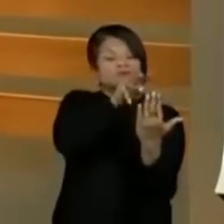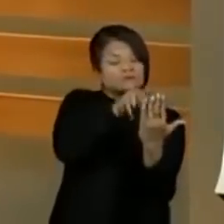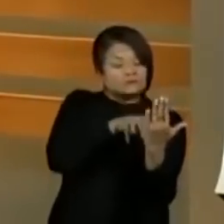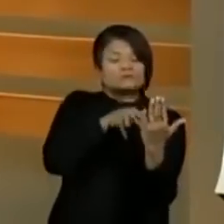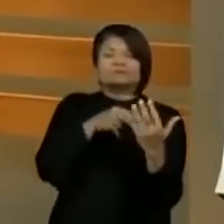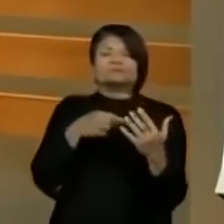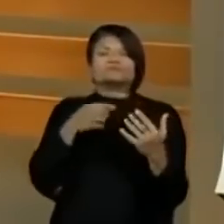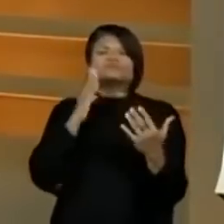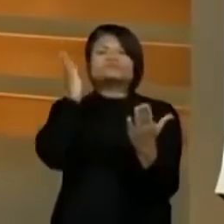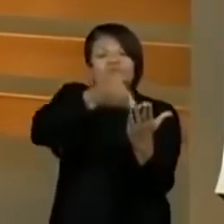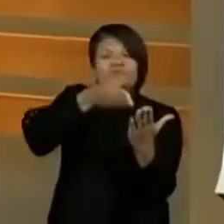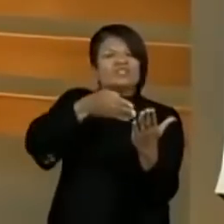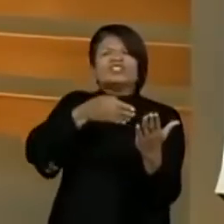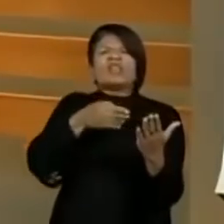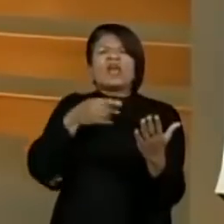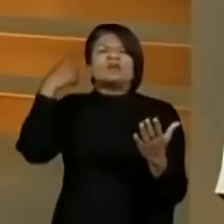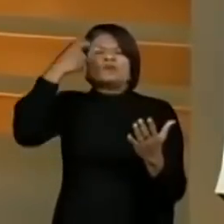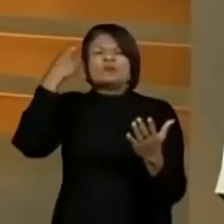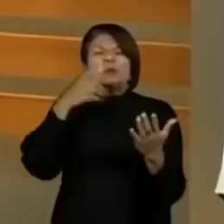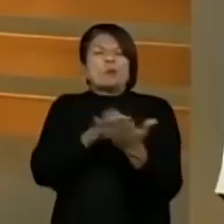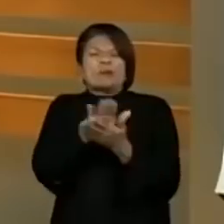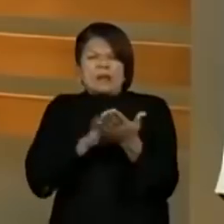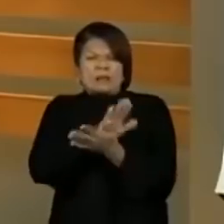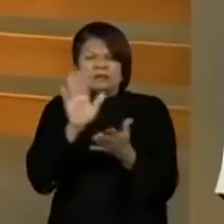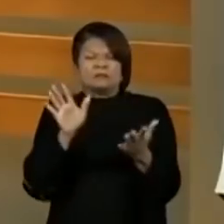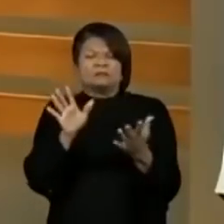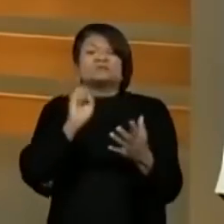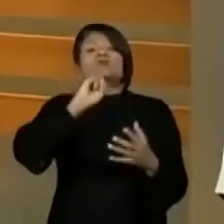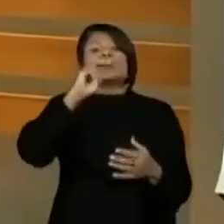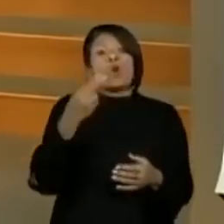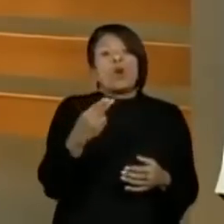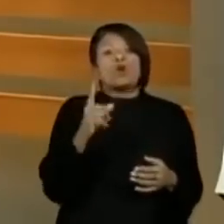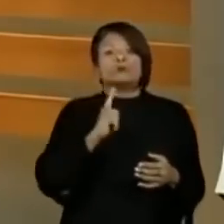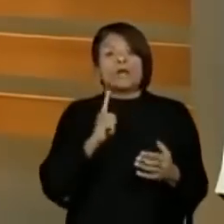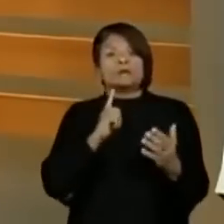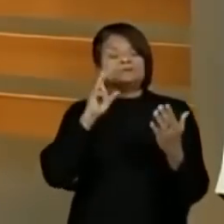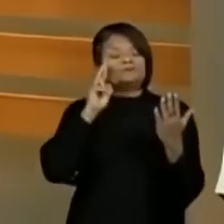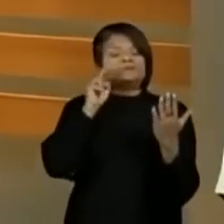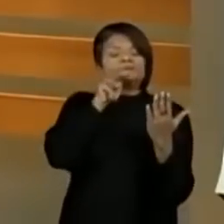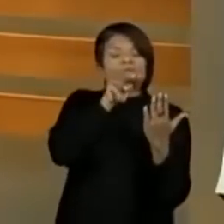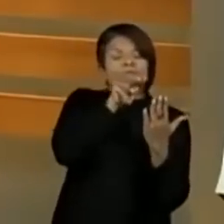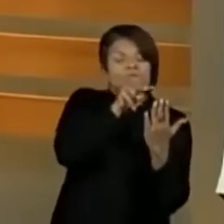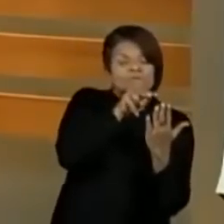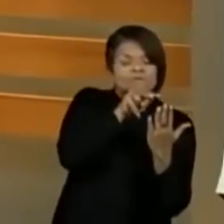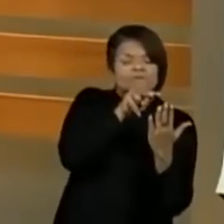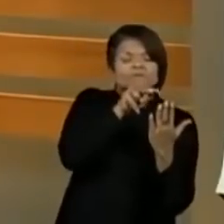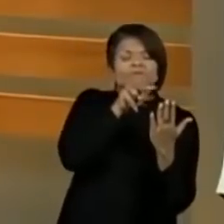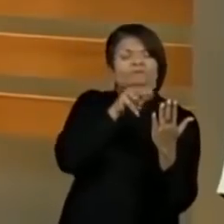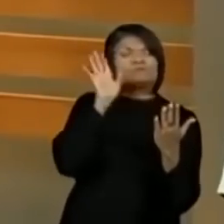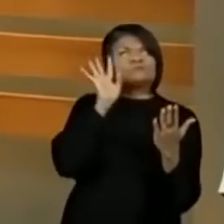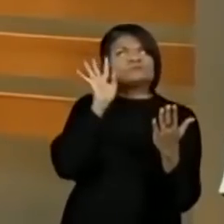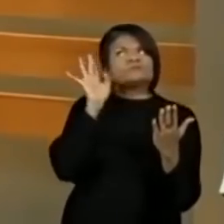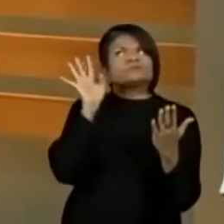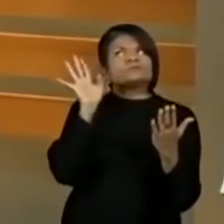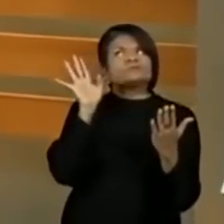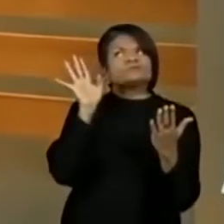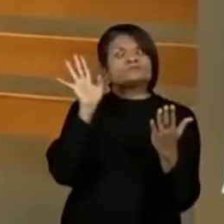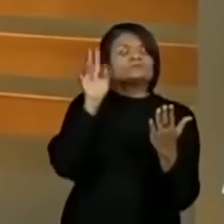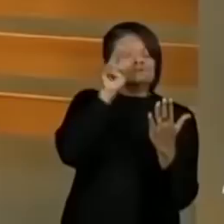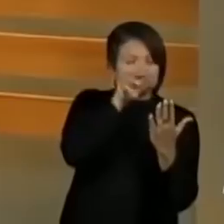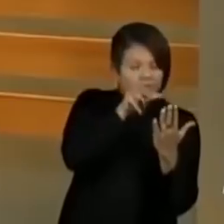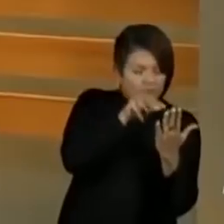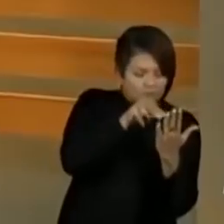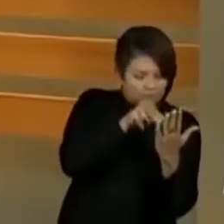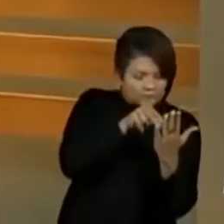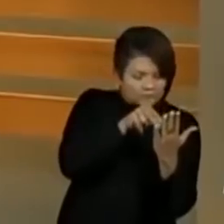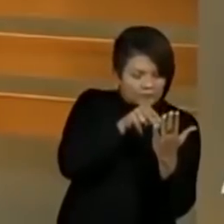Você sai lendo sem se preocupar com o que você está lendo? Ou você tem um cuidado de ir parando? Vendo se você entendeu